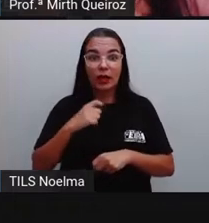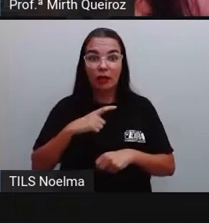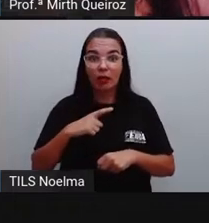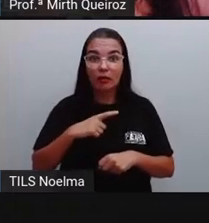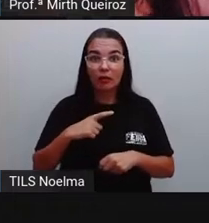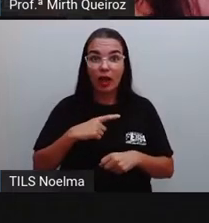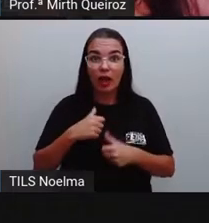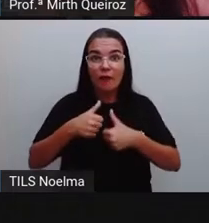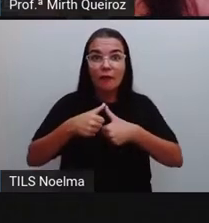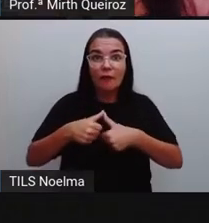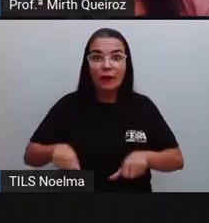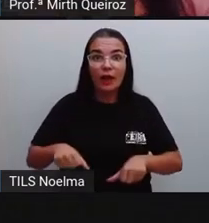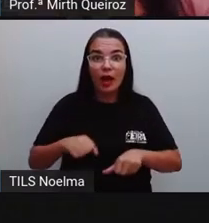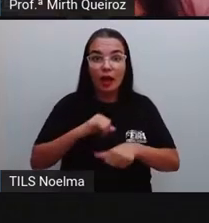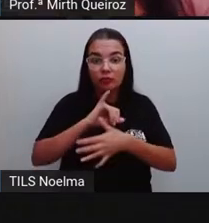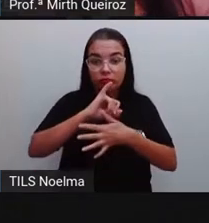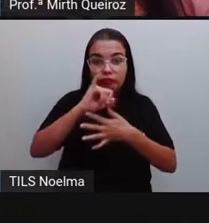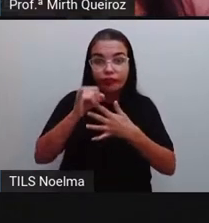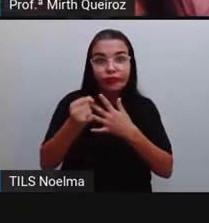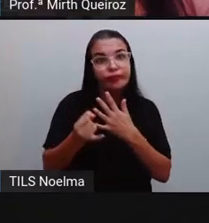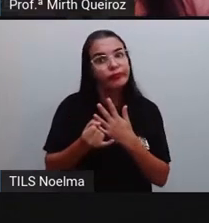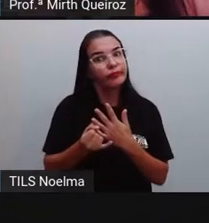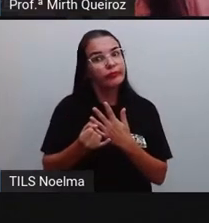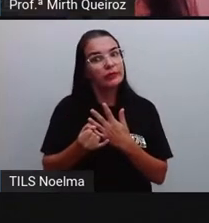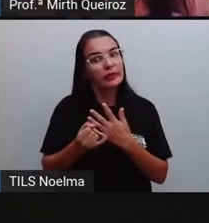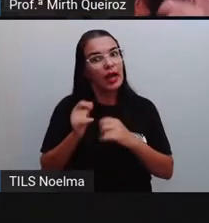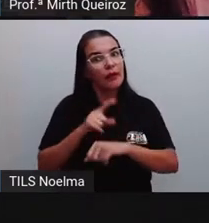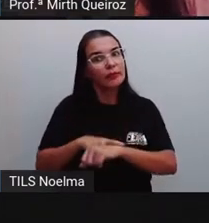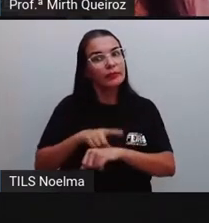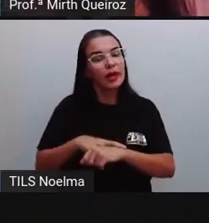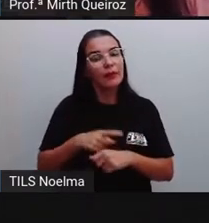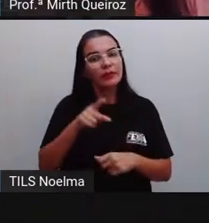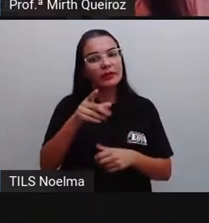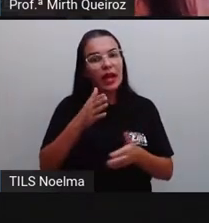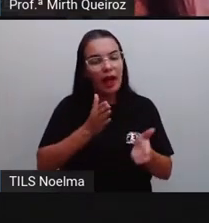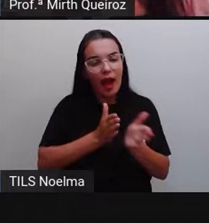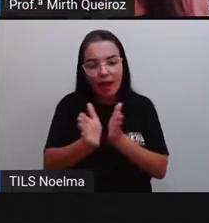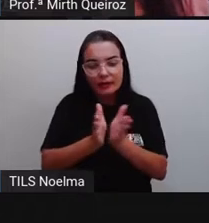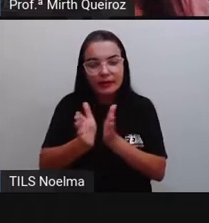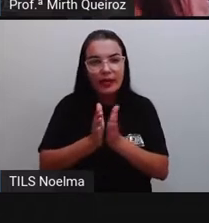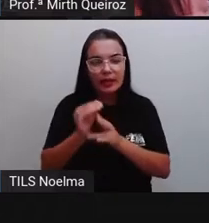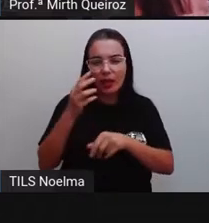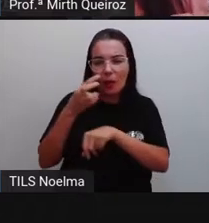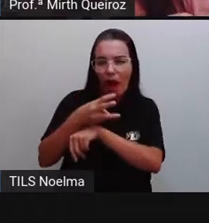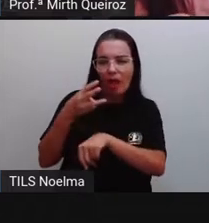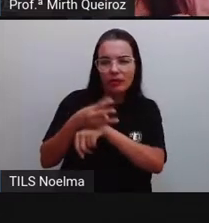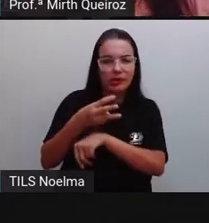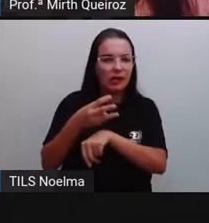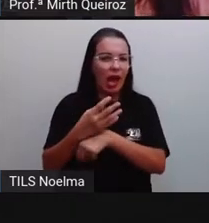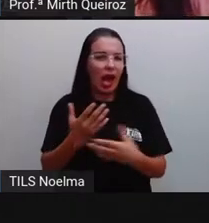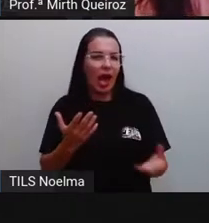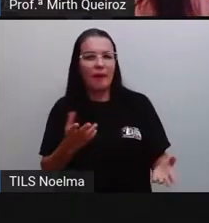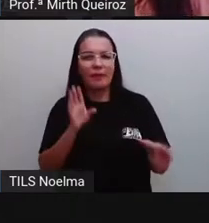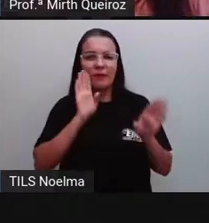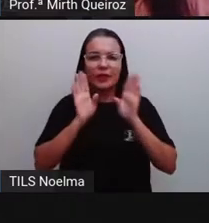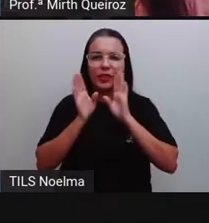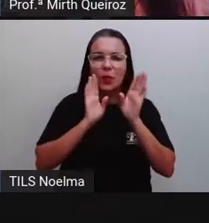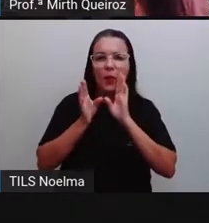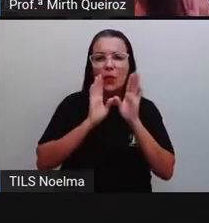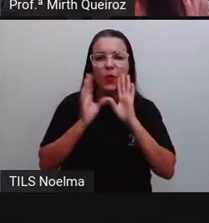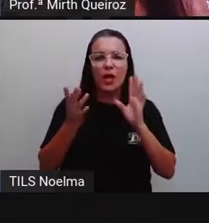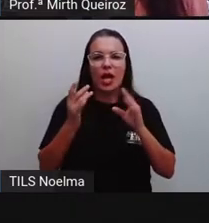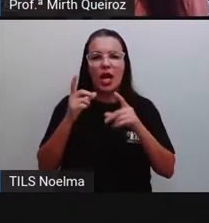Quanto tempo você gasta na rede social aí? Quem é que acessa muito aí o WhatsApp, o Facebook,